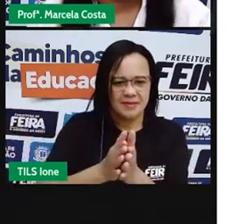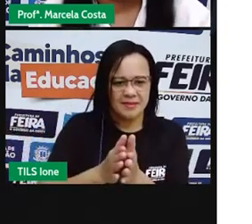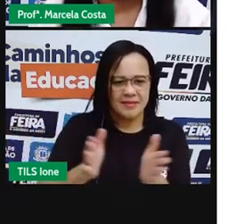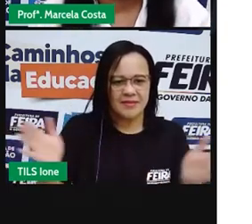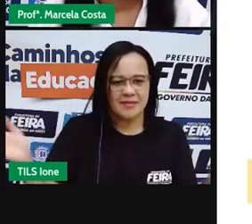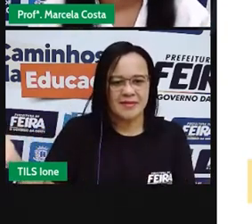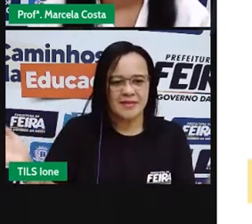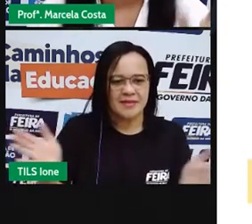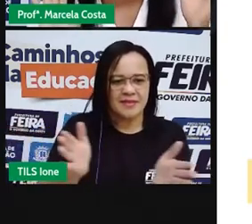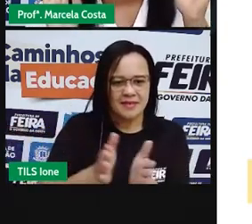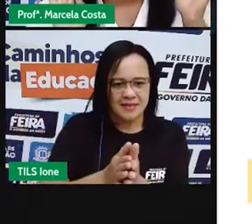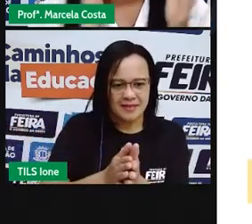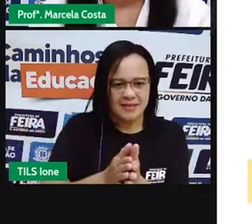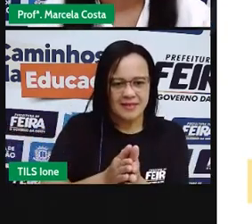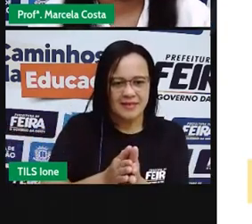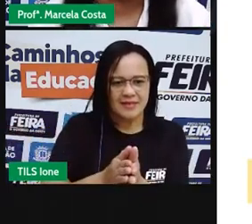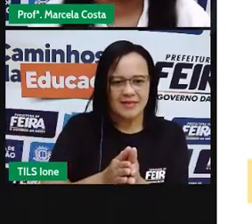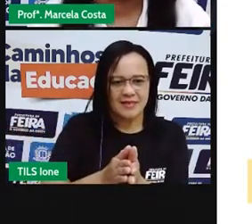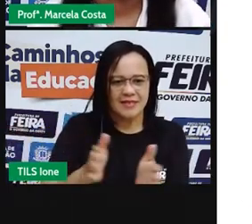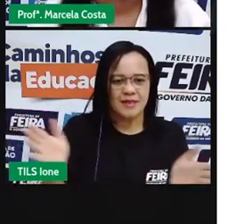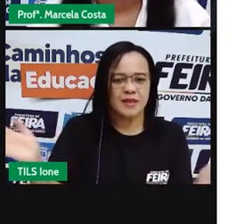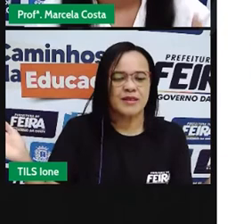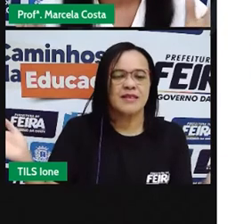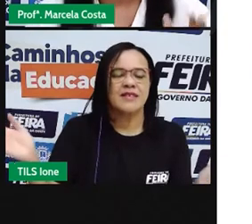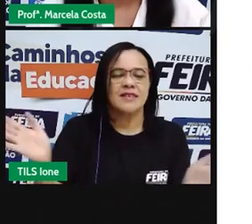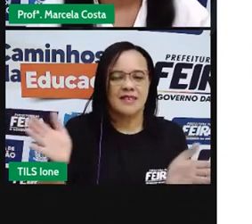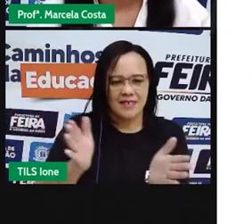Já, cá,